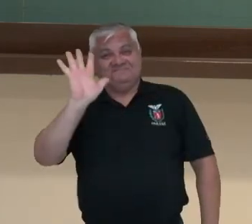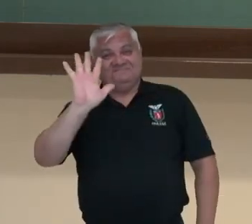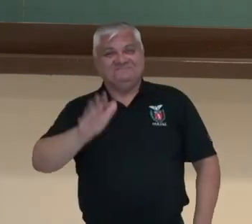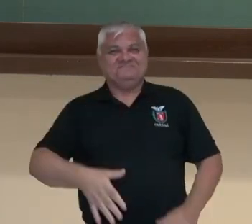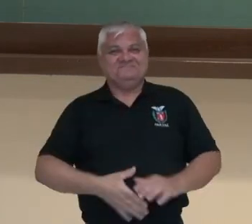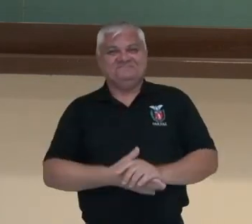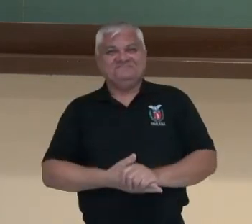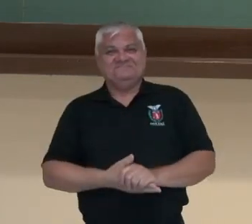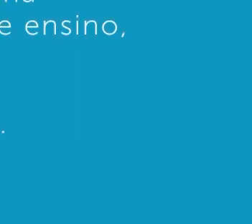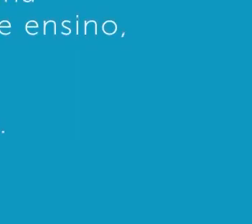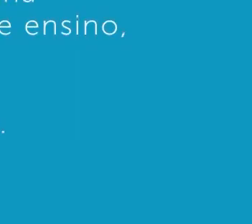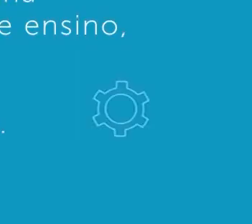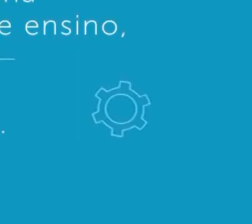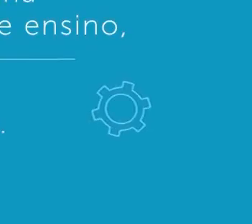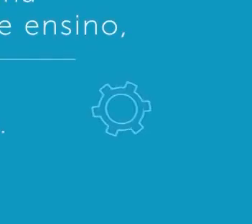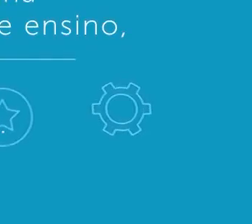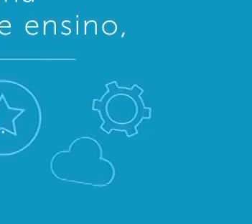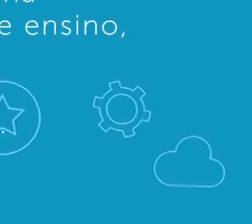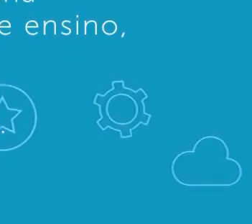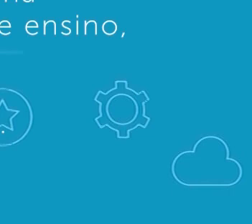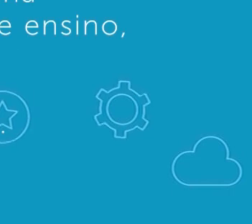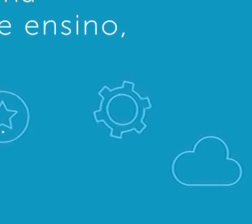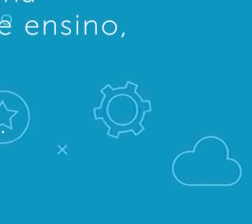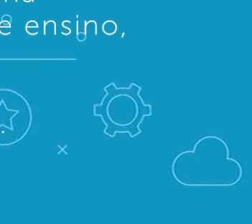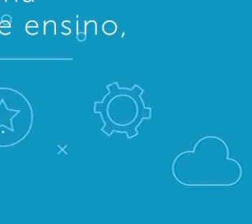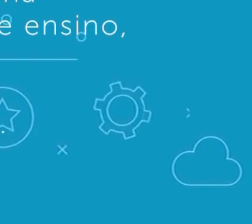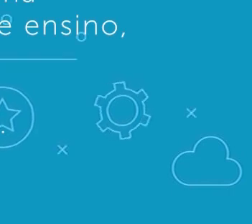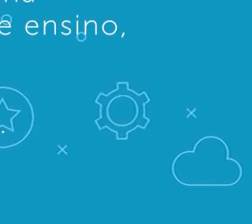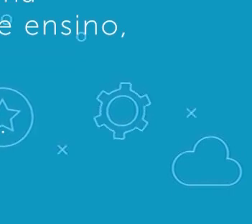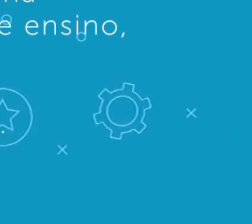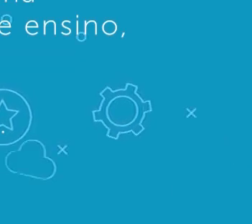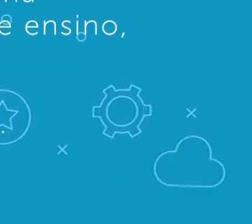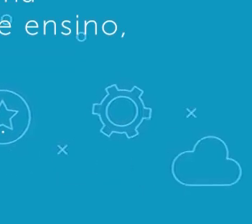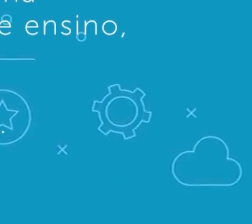Tchau, tchau, tchau.